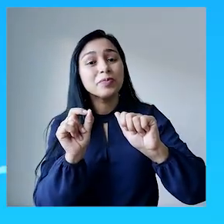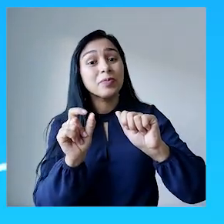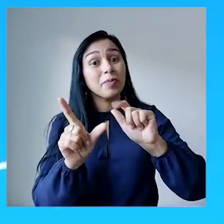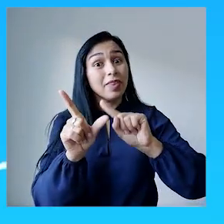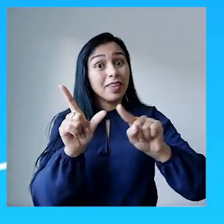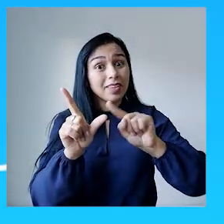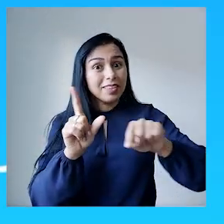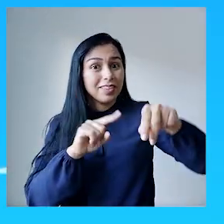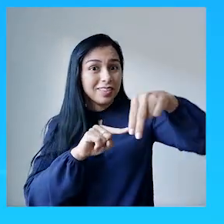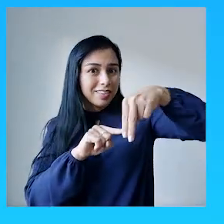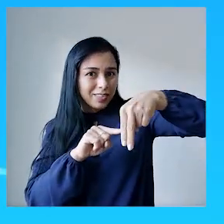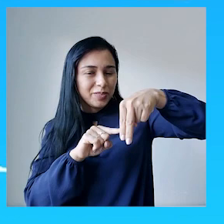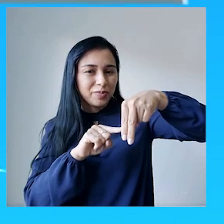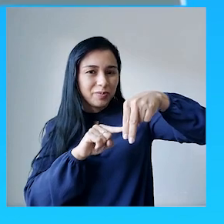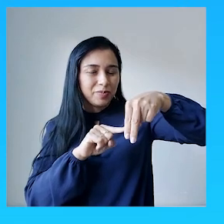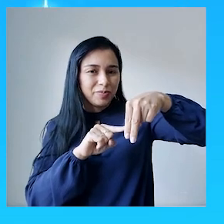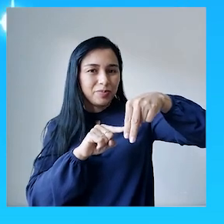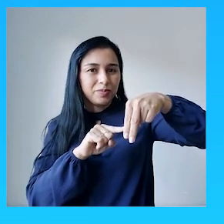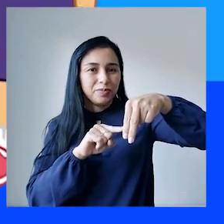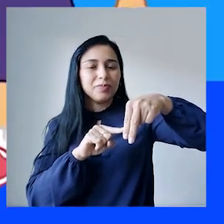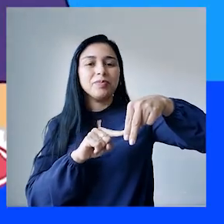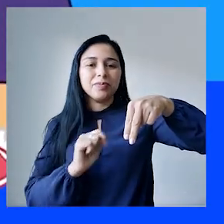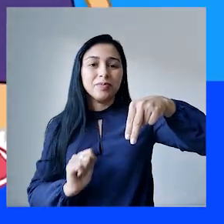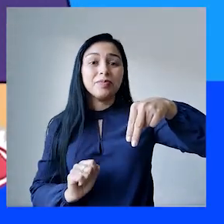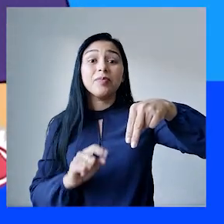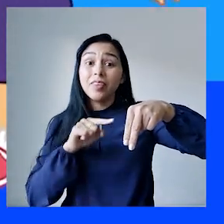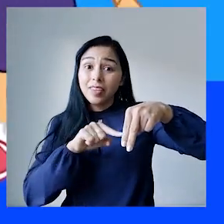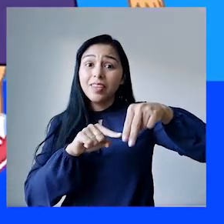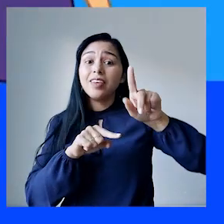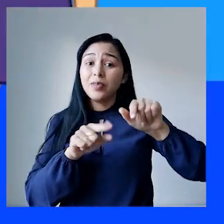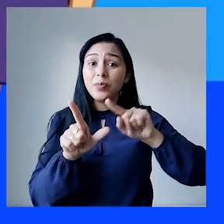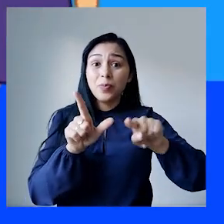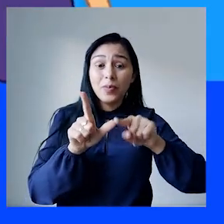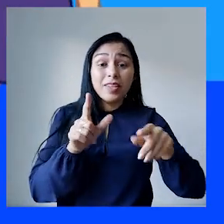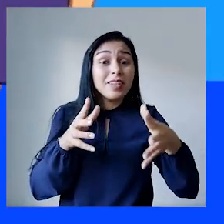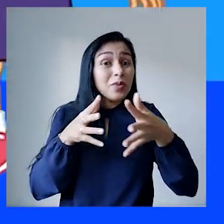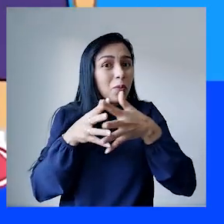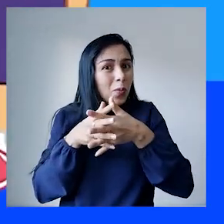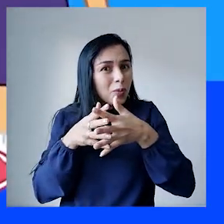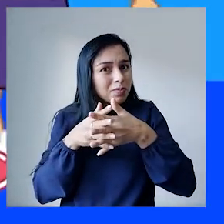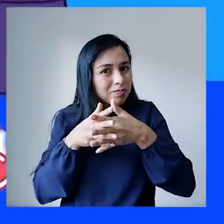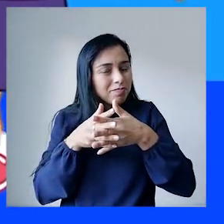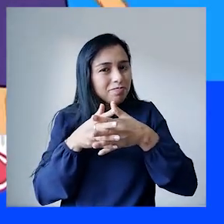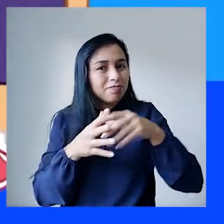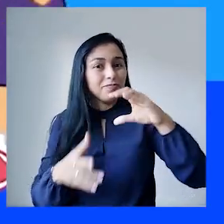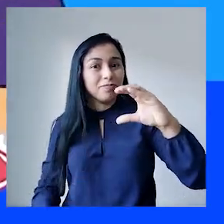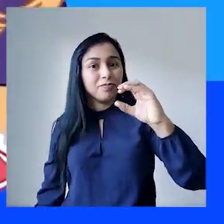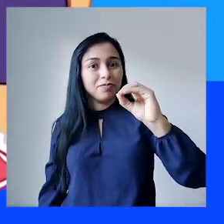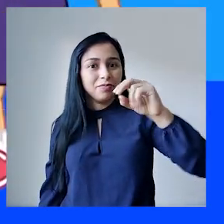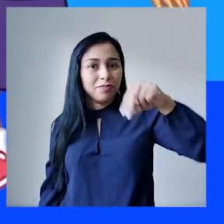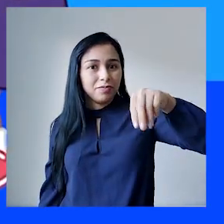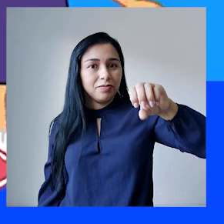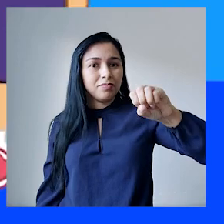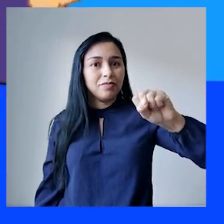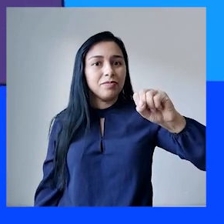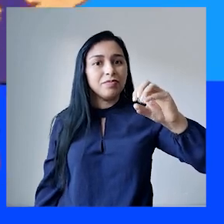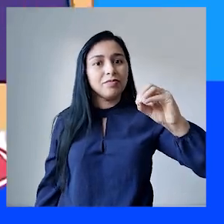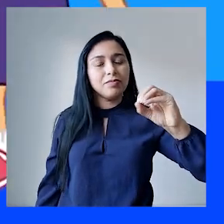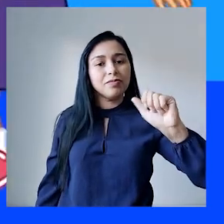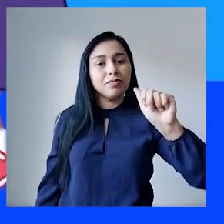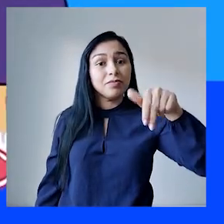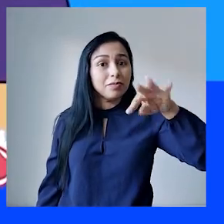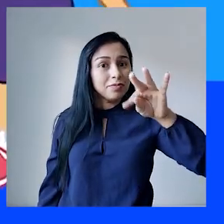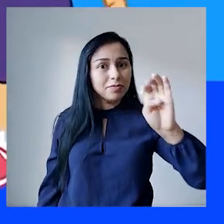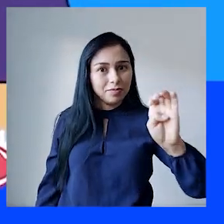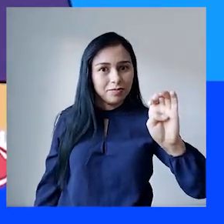letrinha N. A letrinha N é uma com só anti. K,